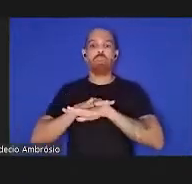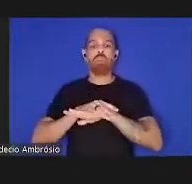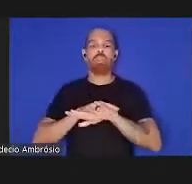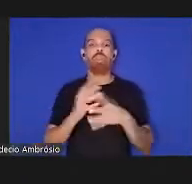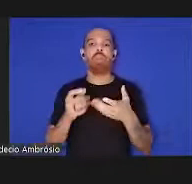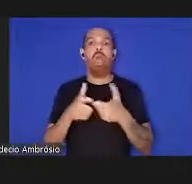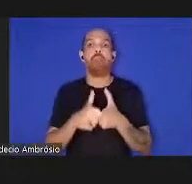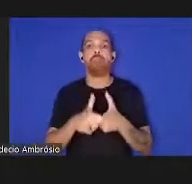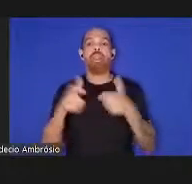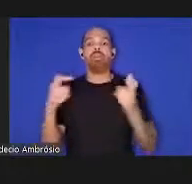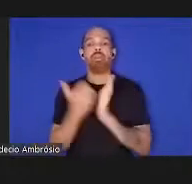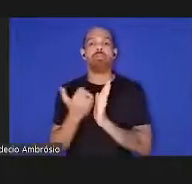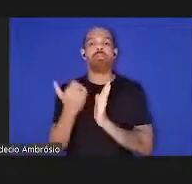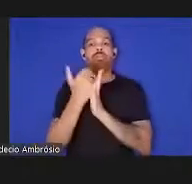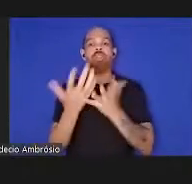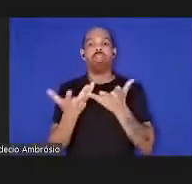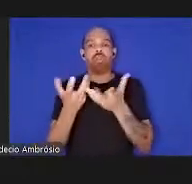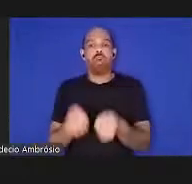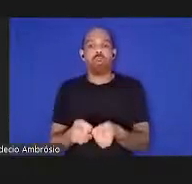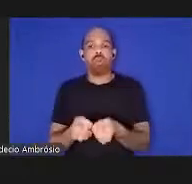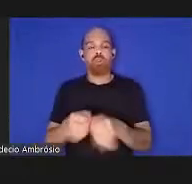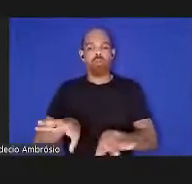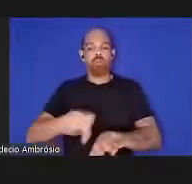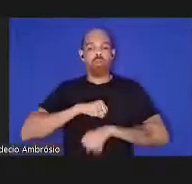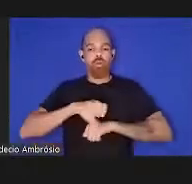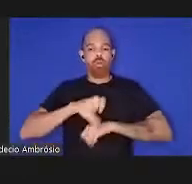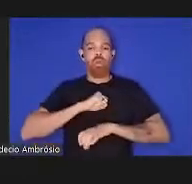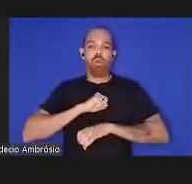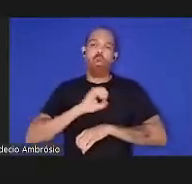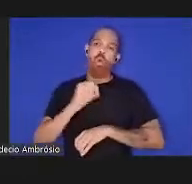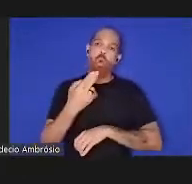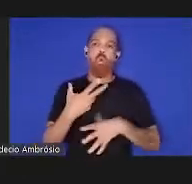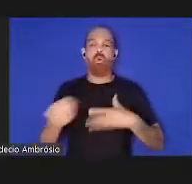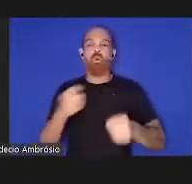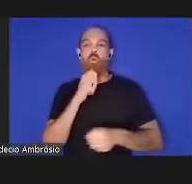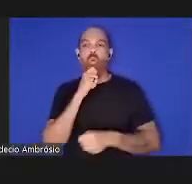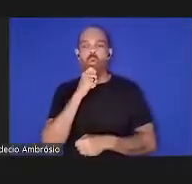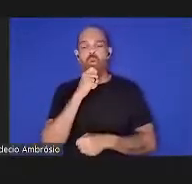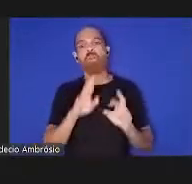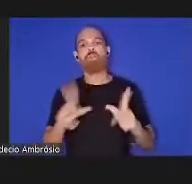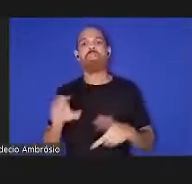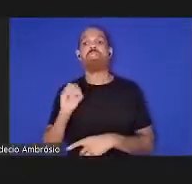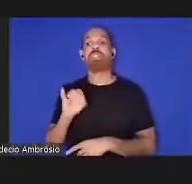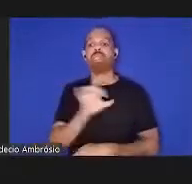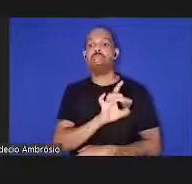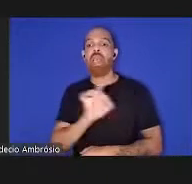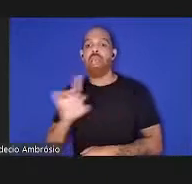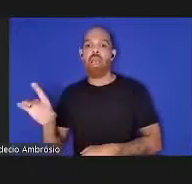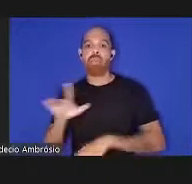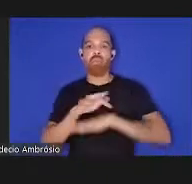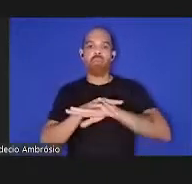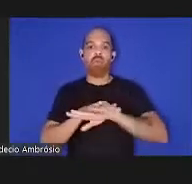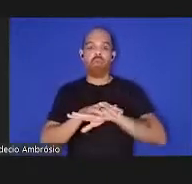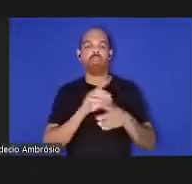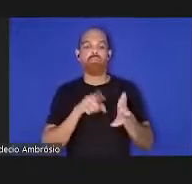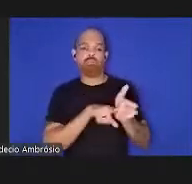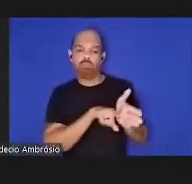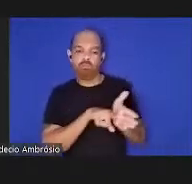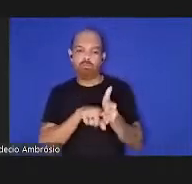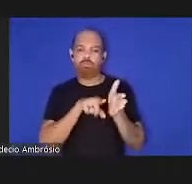transmissível e não transmissível de uma maneira que seria diferente se cada doença tivesse sido experimentada